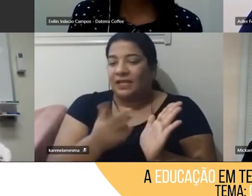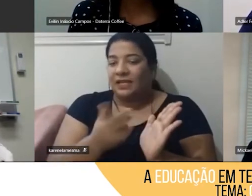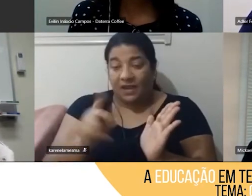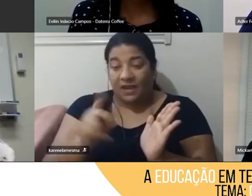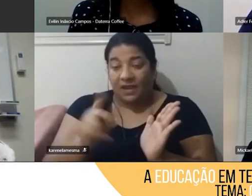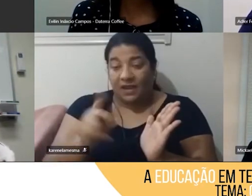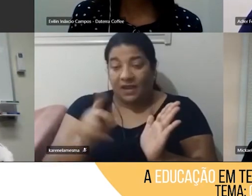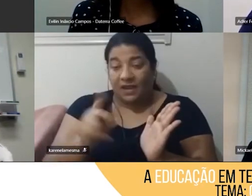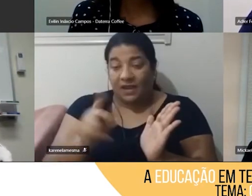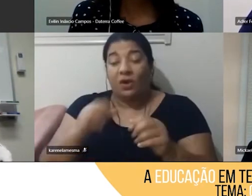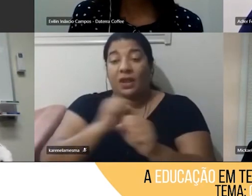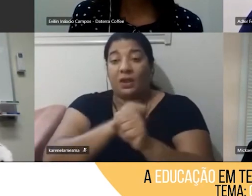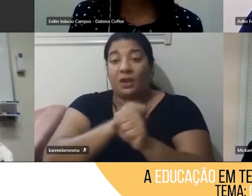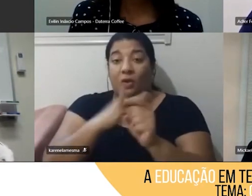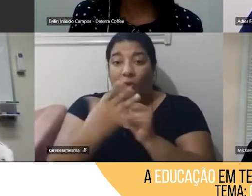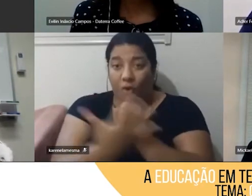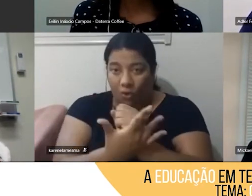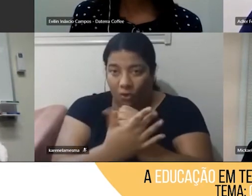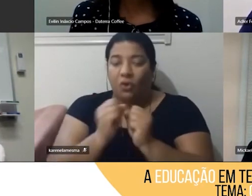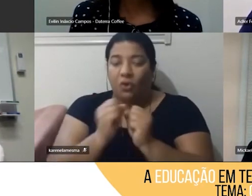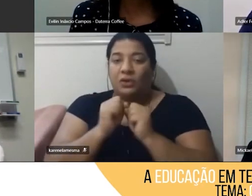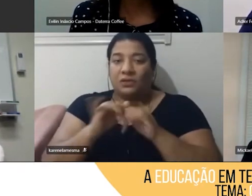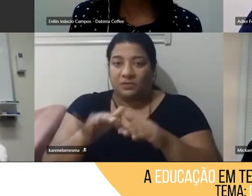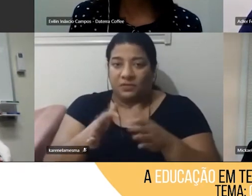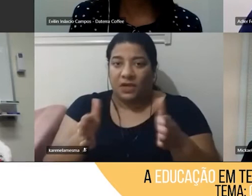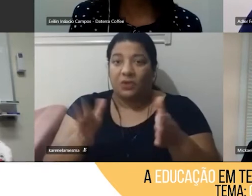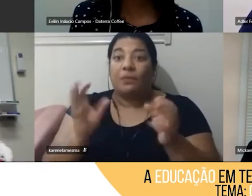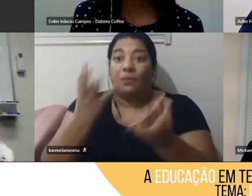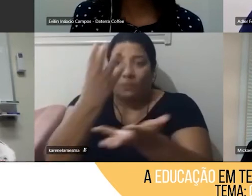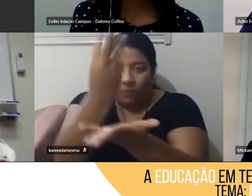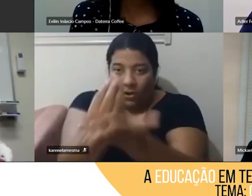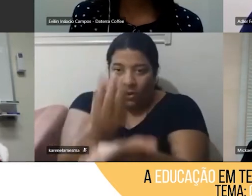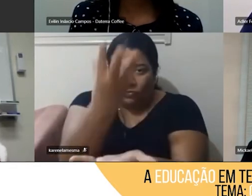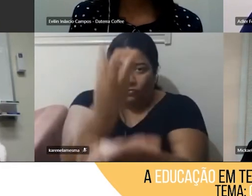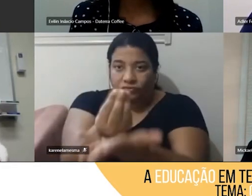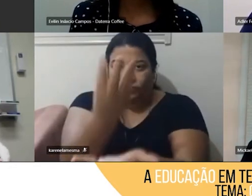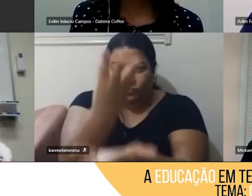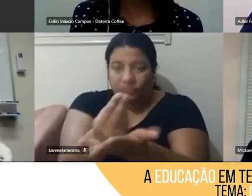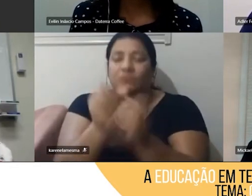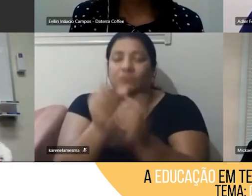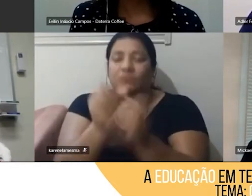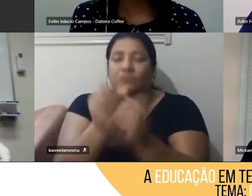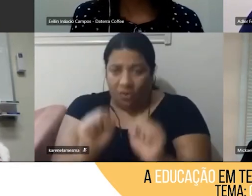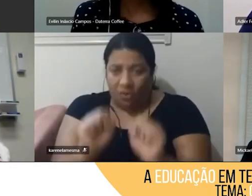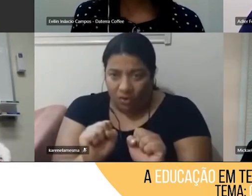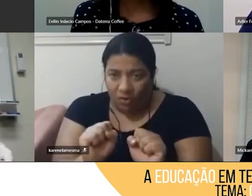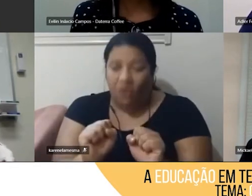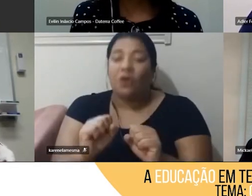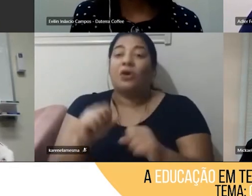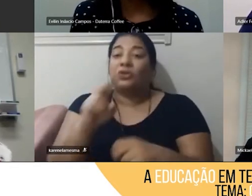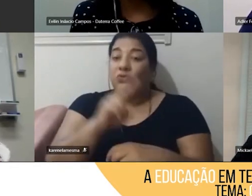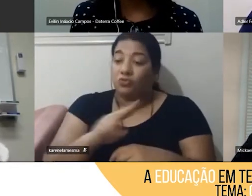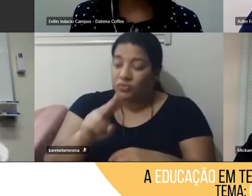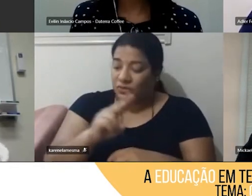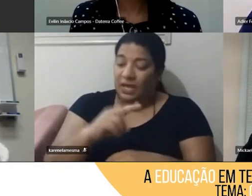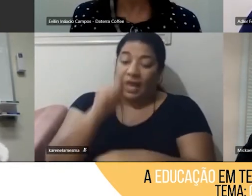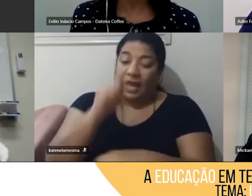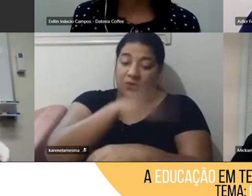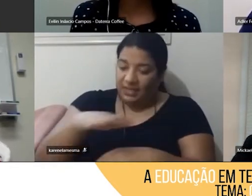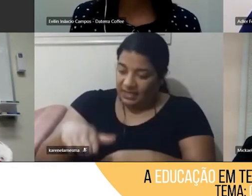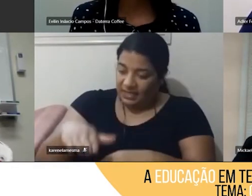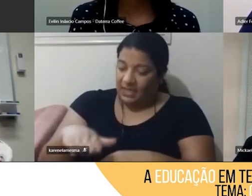principalmente, tem ali a disponibilidade para download, para vocês usarem também com as crianças, temos alguns para